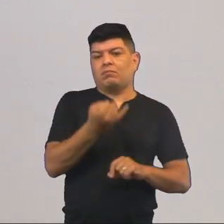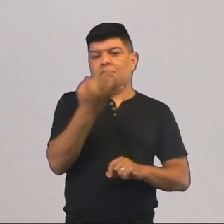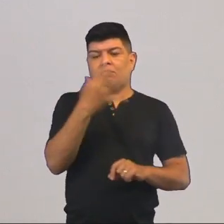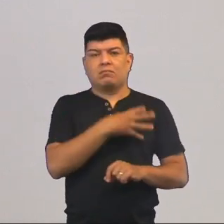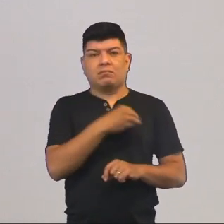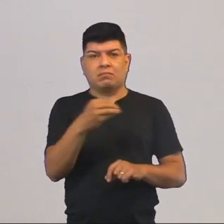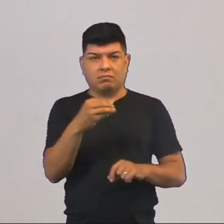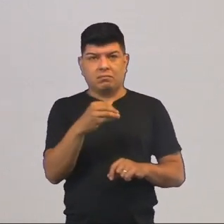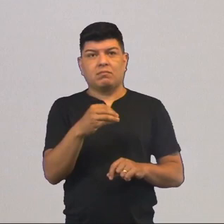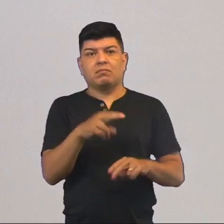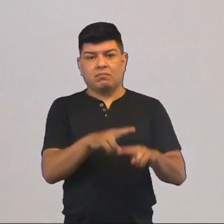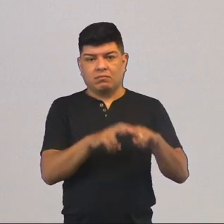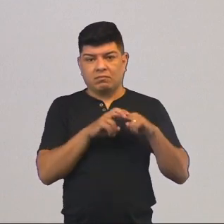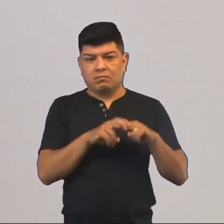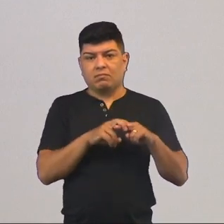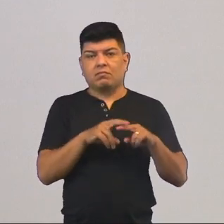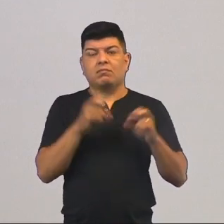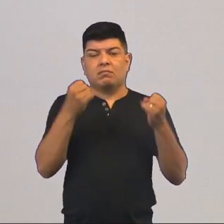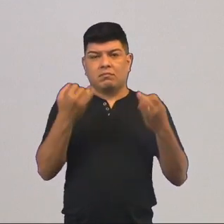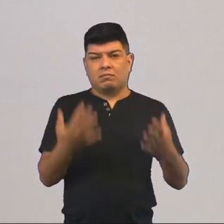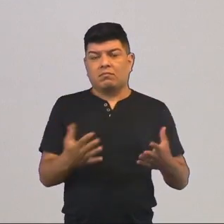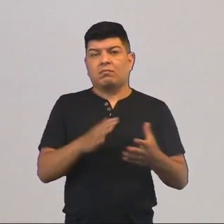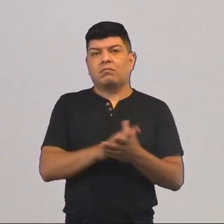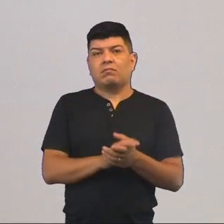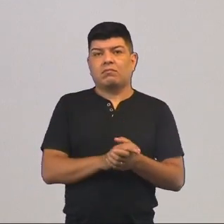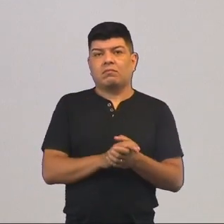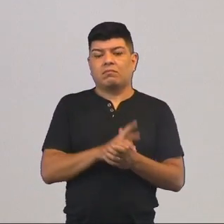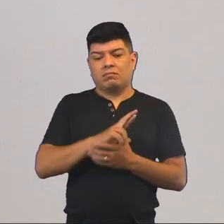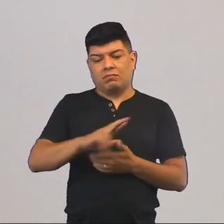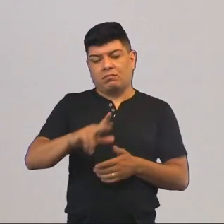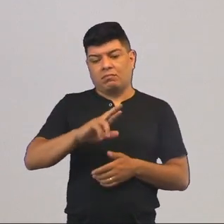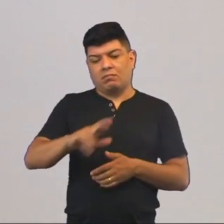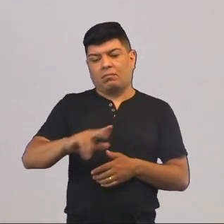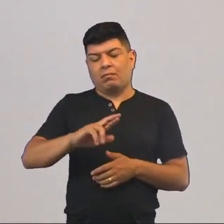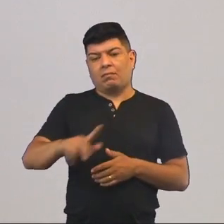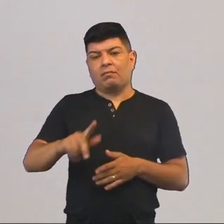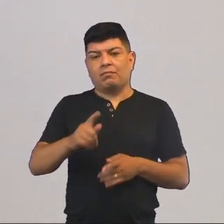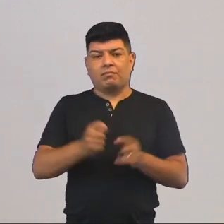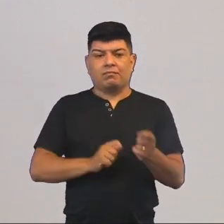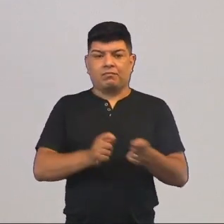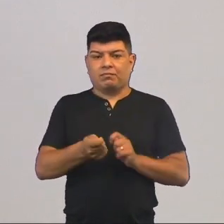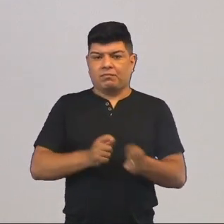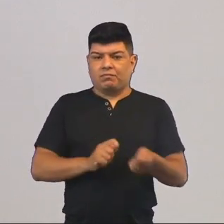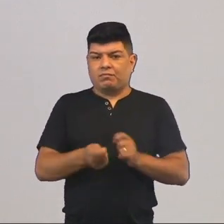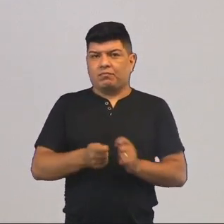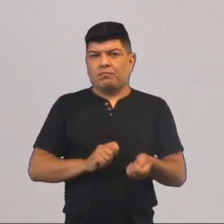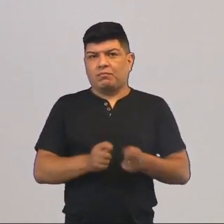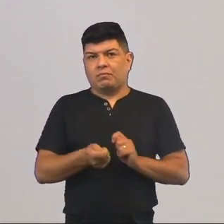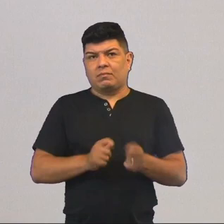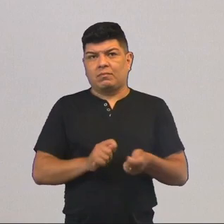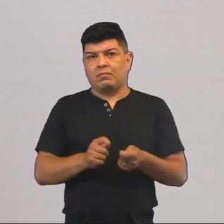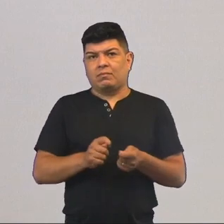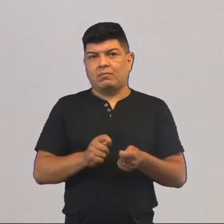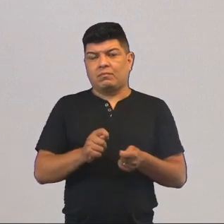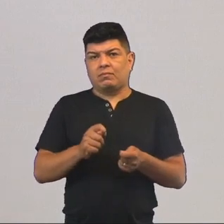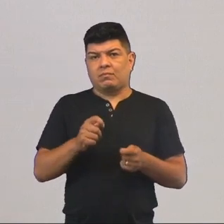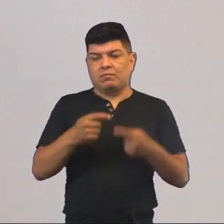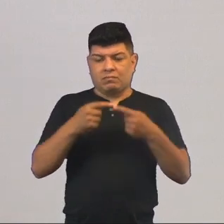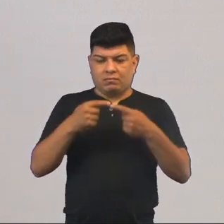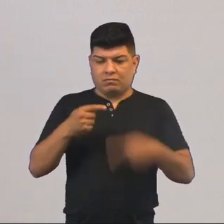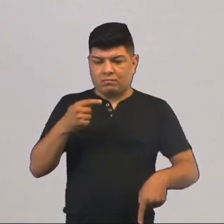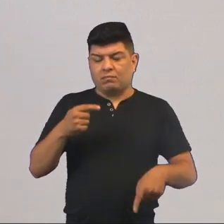quantidade de filhos. Então, é isto que ele está dizendo, que não é a questão de ter um controle rigoroso, um controle em que há